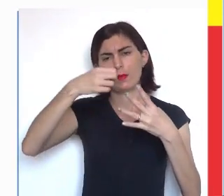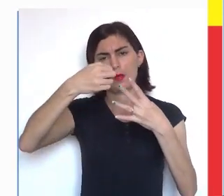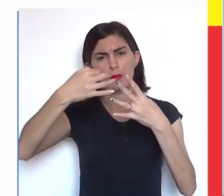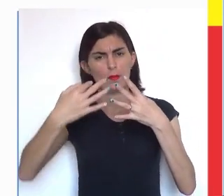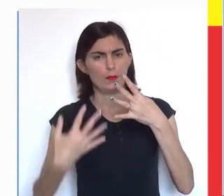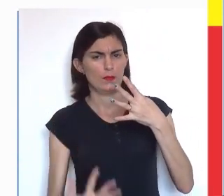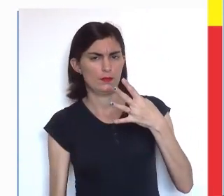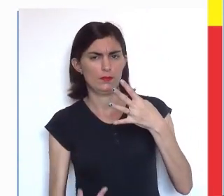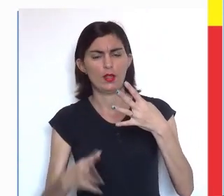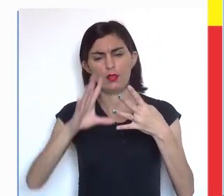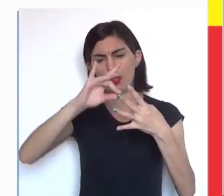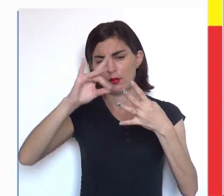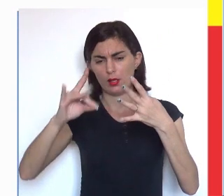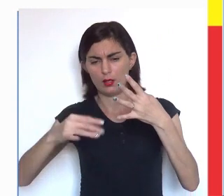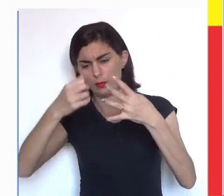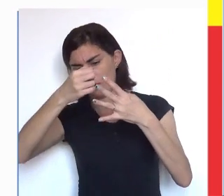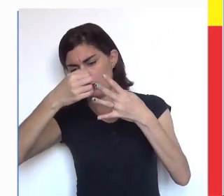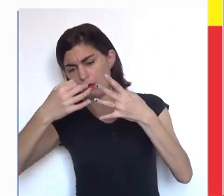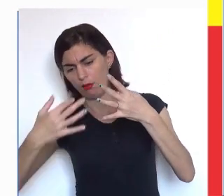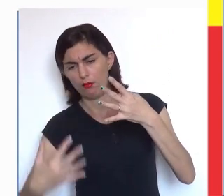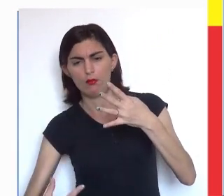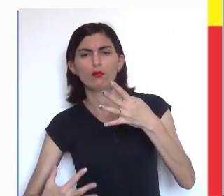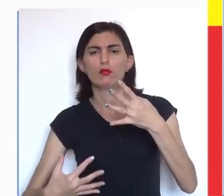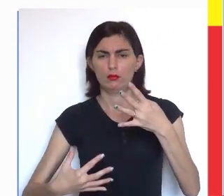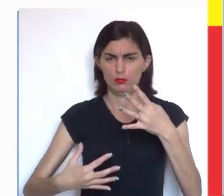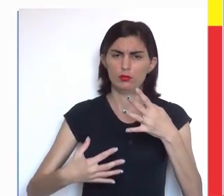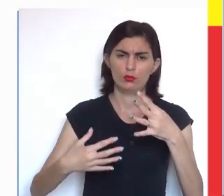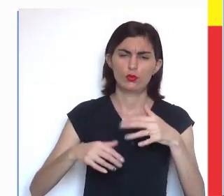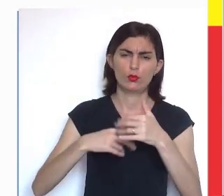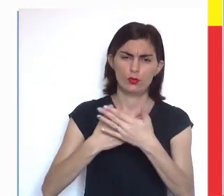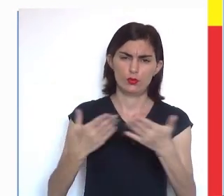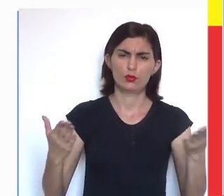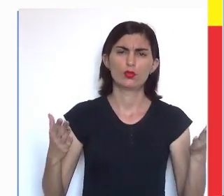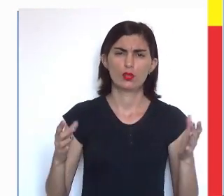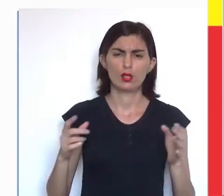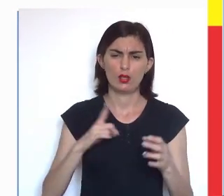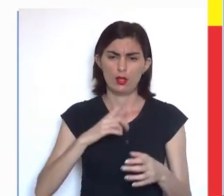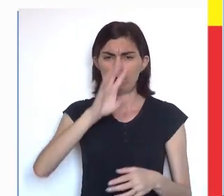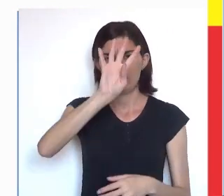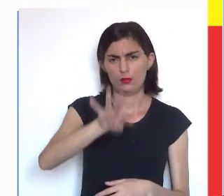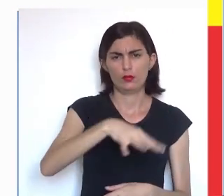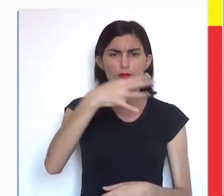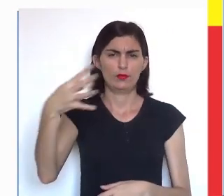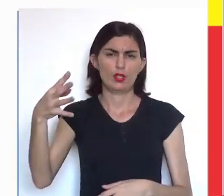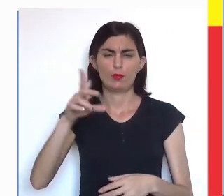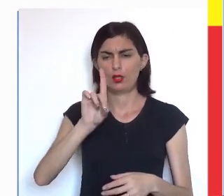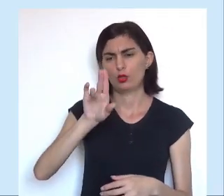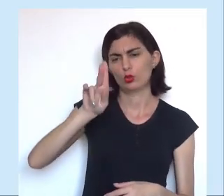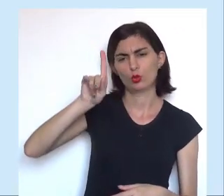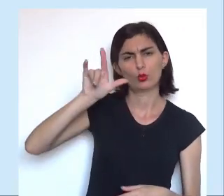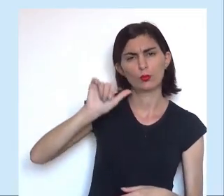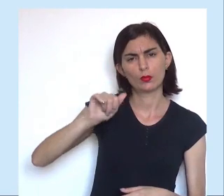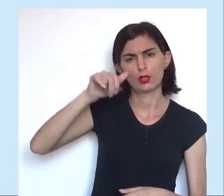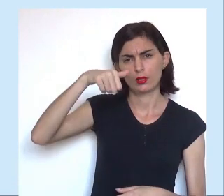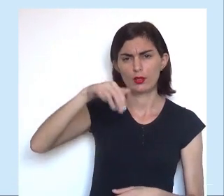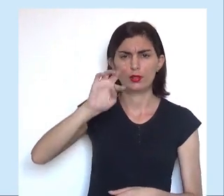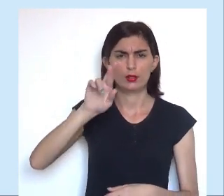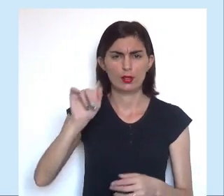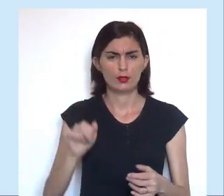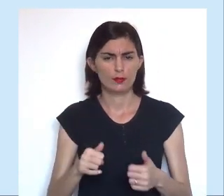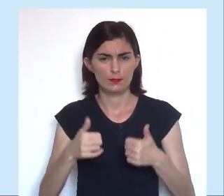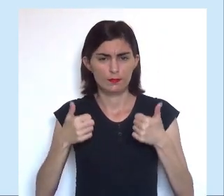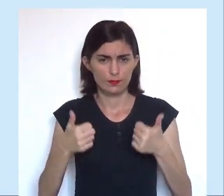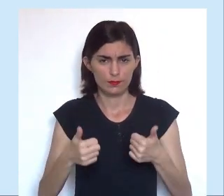E dessa informação, nós detalhamos. Com isso, nós temos uma tabela de dupla entrada.